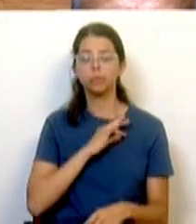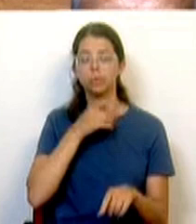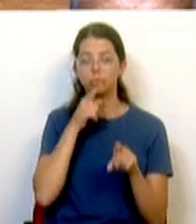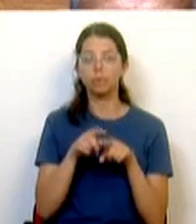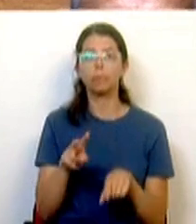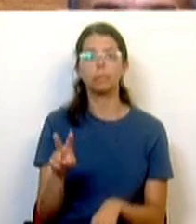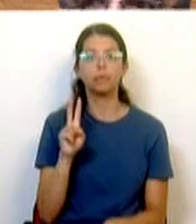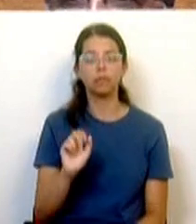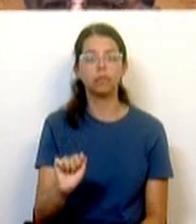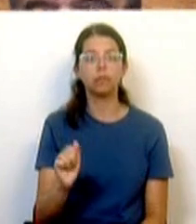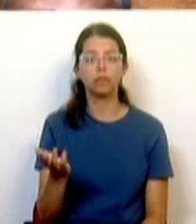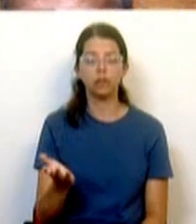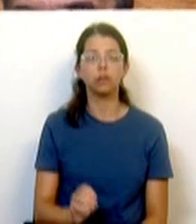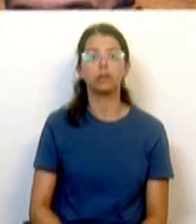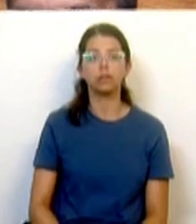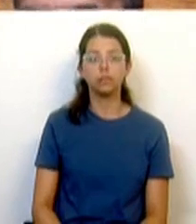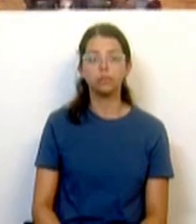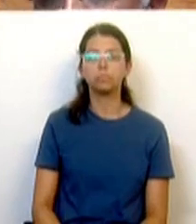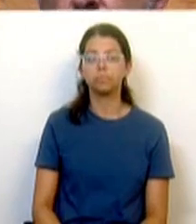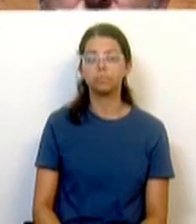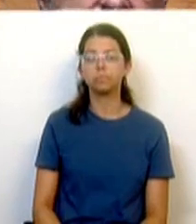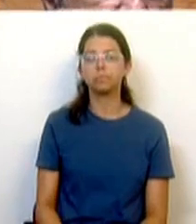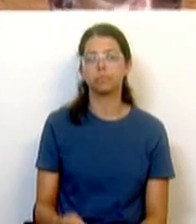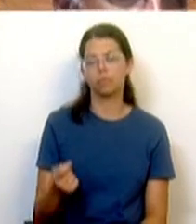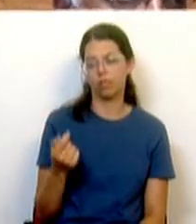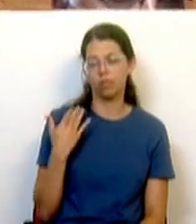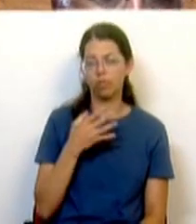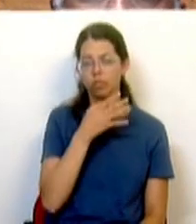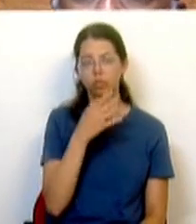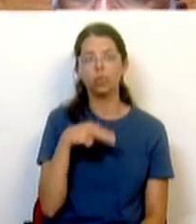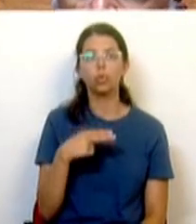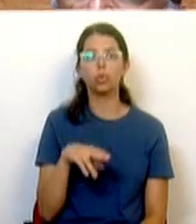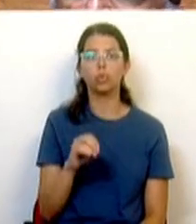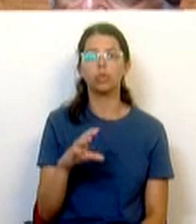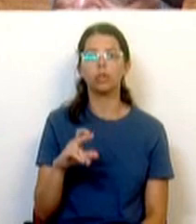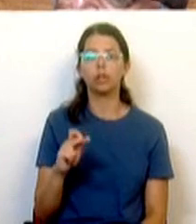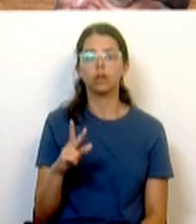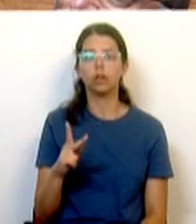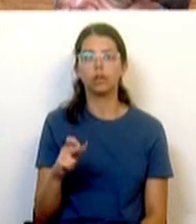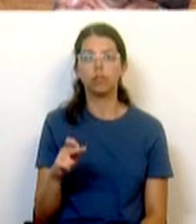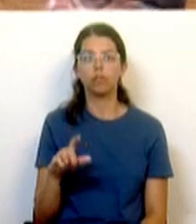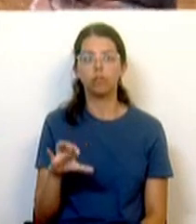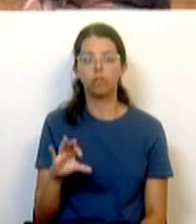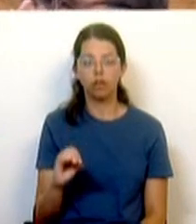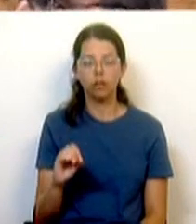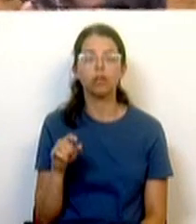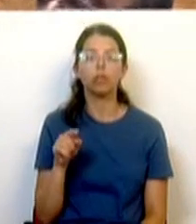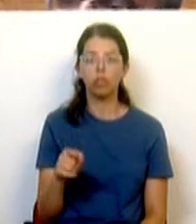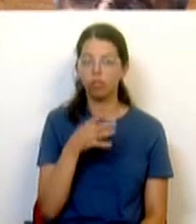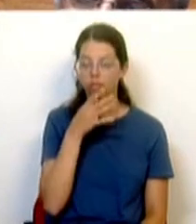do PSD, pegando há pouco naquilo que foi dito pelo Deputado Nuno Carvalho de uma folha A4, é uma folha A4 que, como disse,